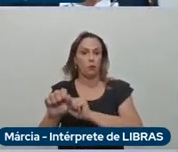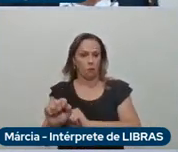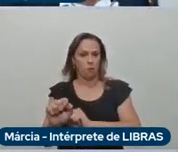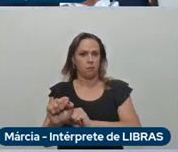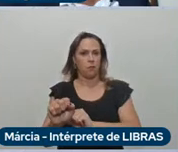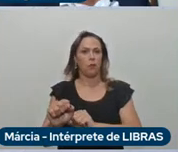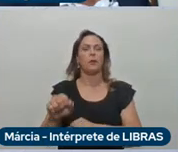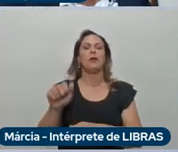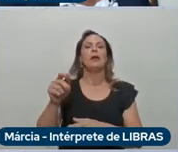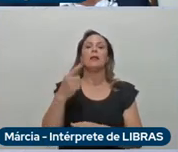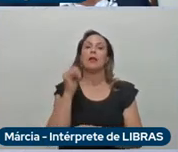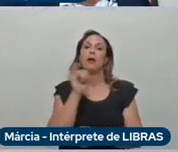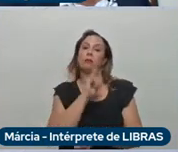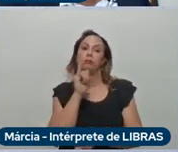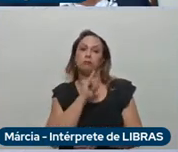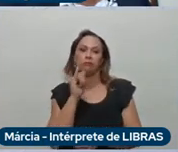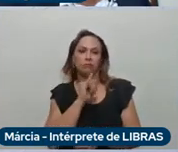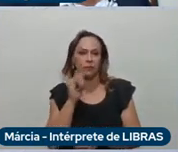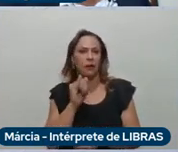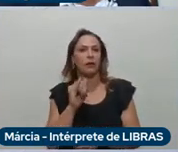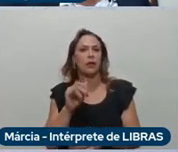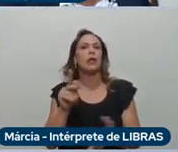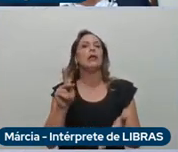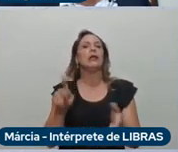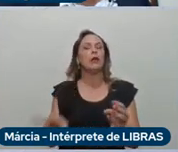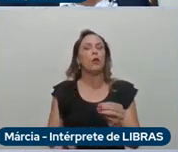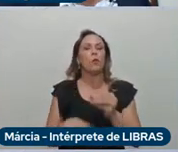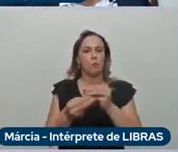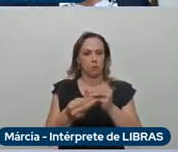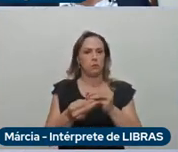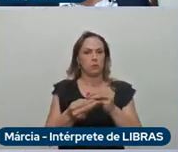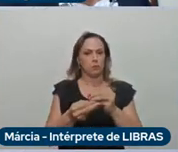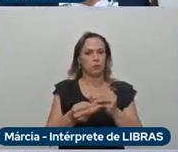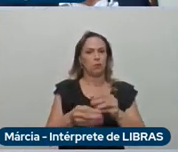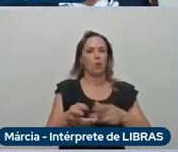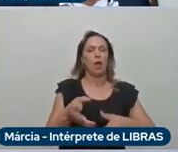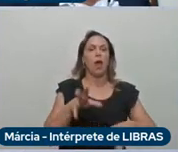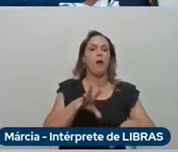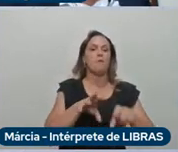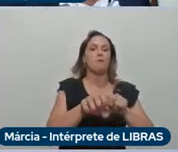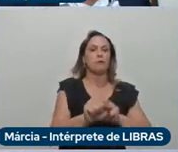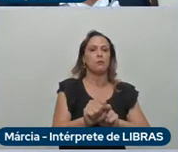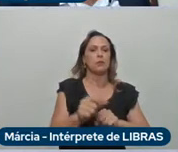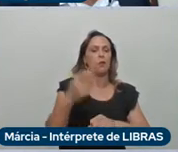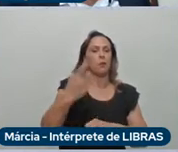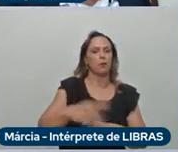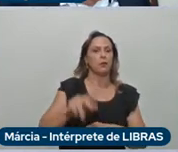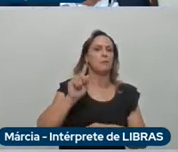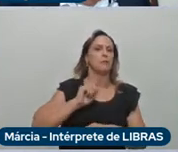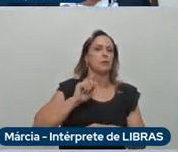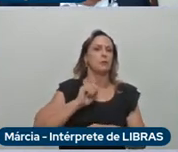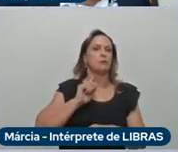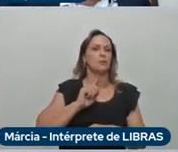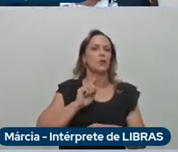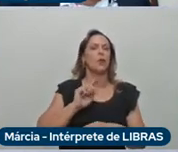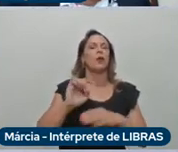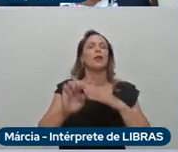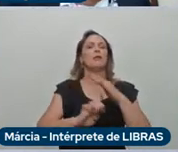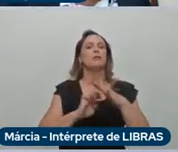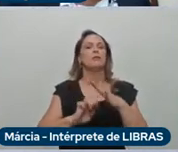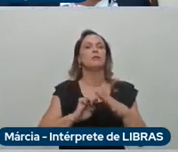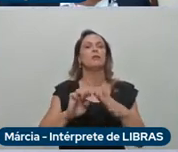complementou a formação e gestão na Fundação Dom Cabral, em Minas Gerais. Ingressou no grupo Fiat, hoje